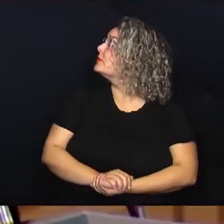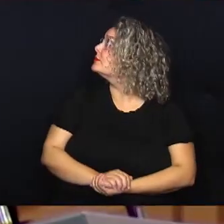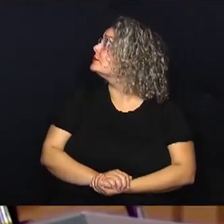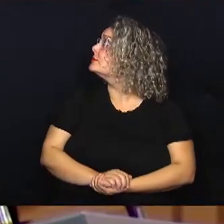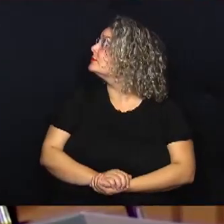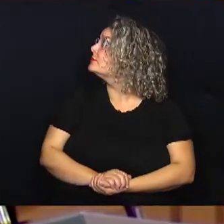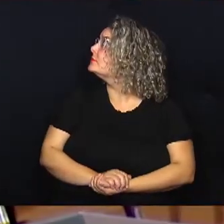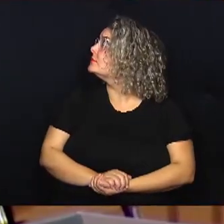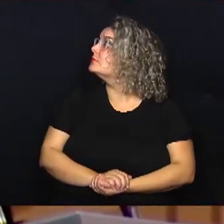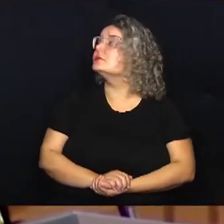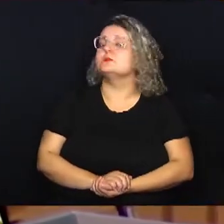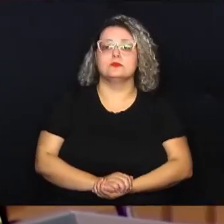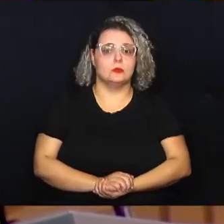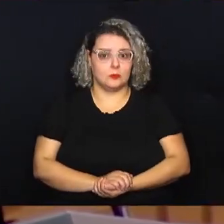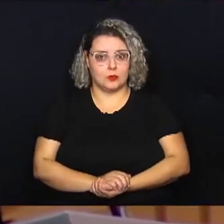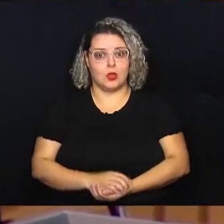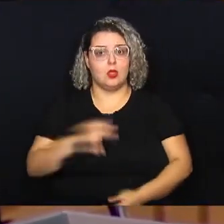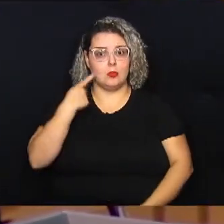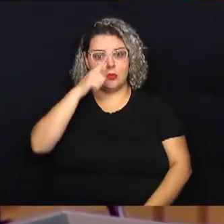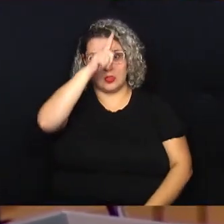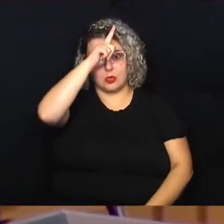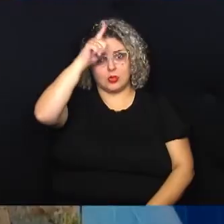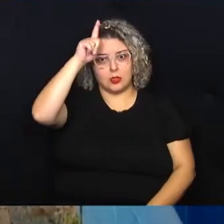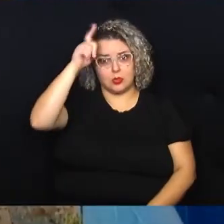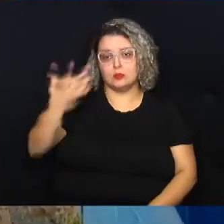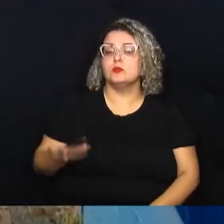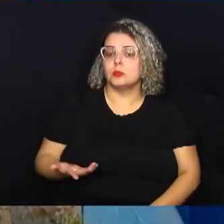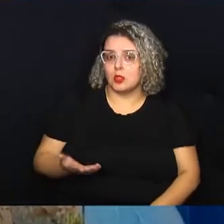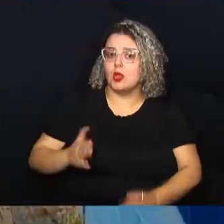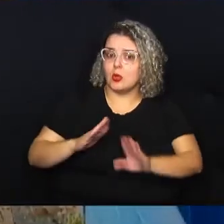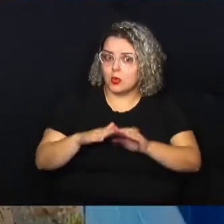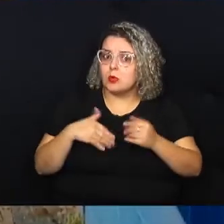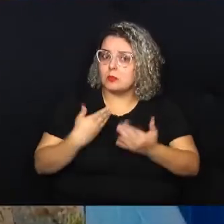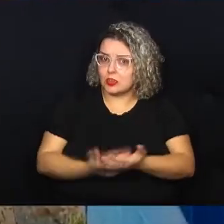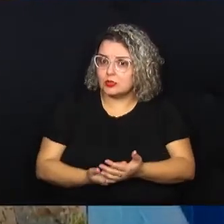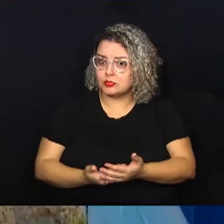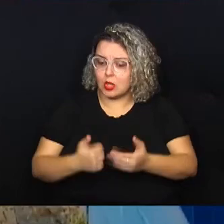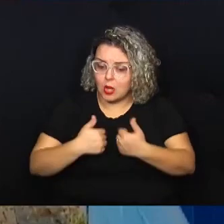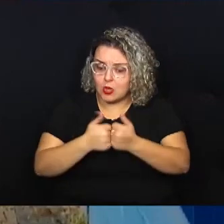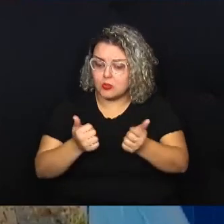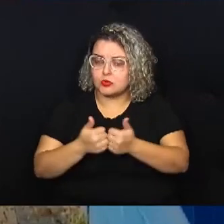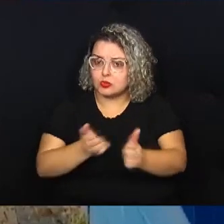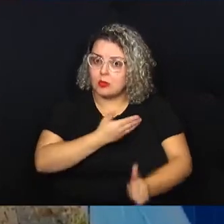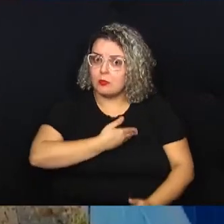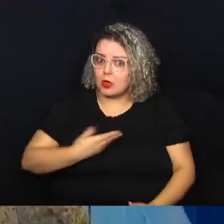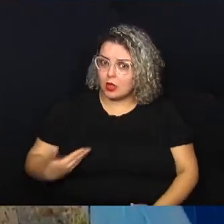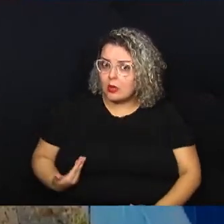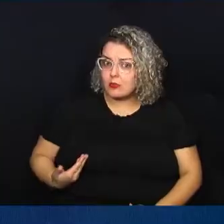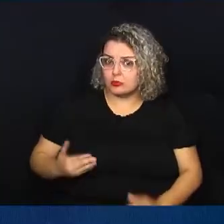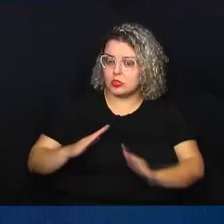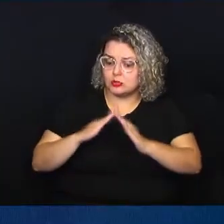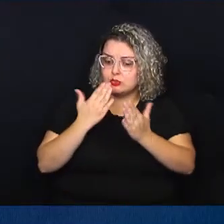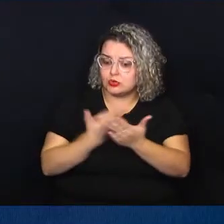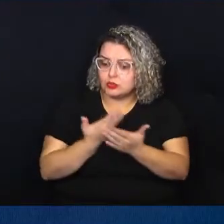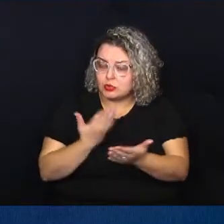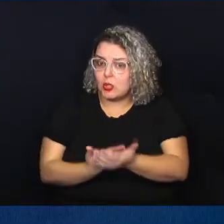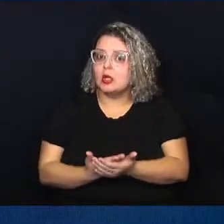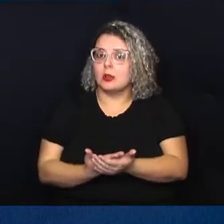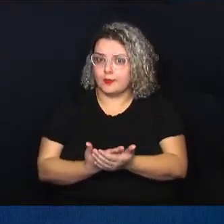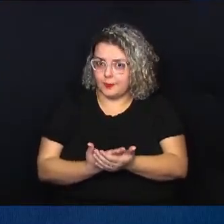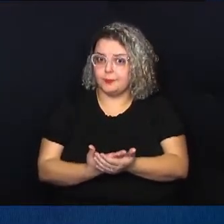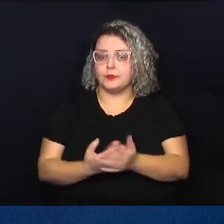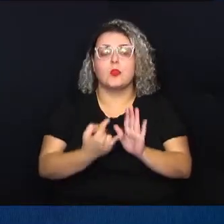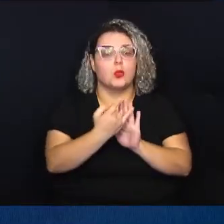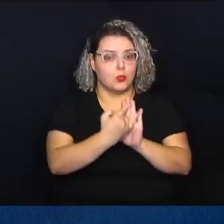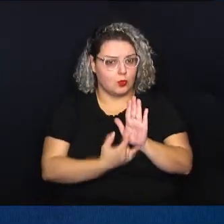O vereador Gustavo Peta protocolou um requerimento sobre o transporte escolar público da cidade. No documento,